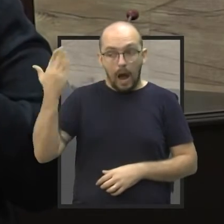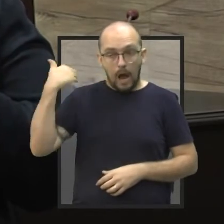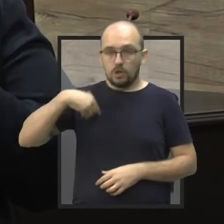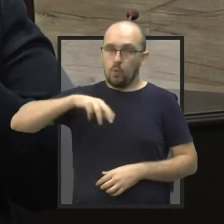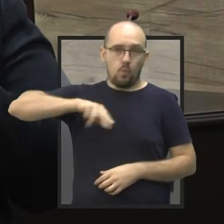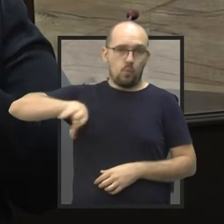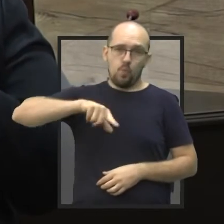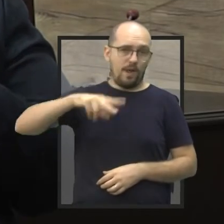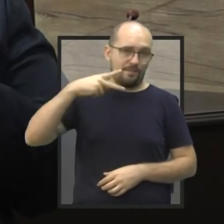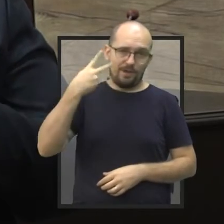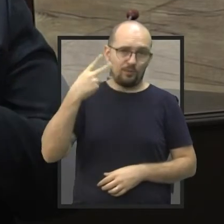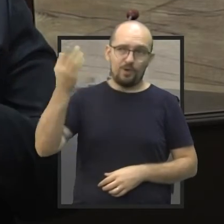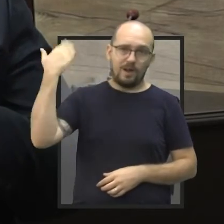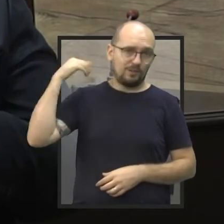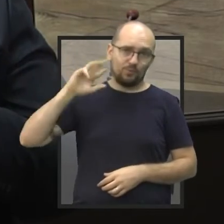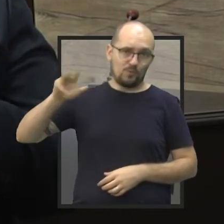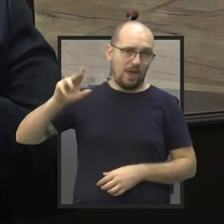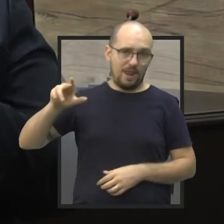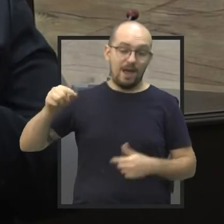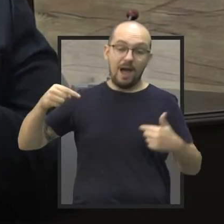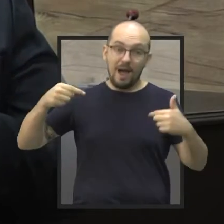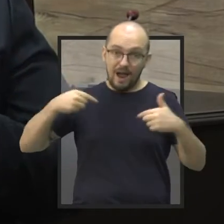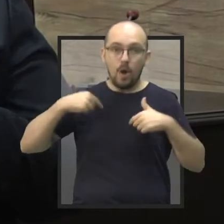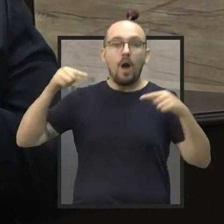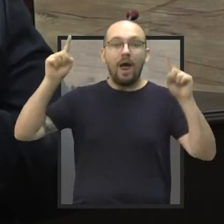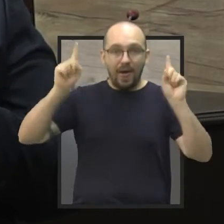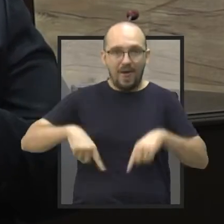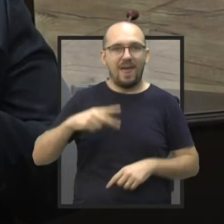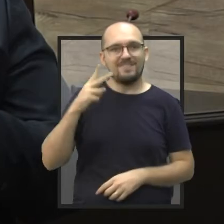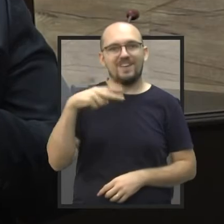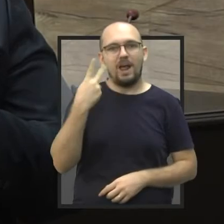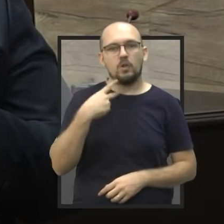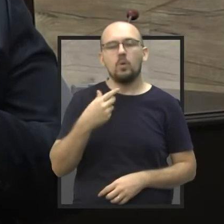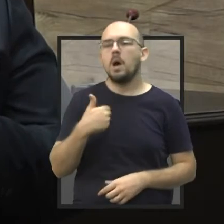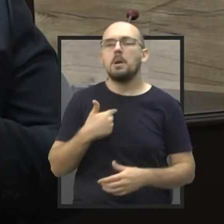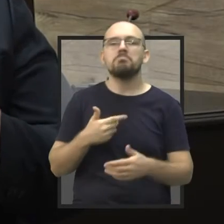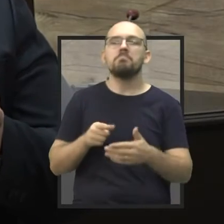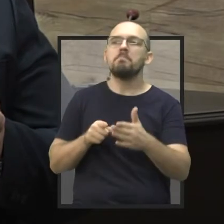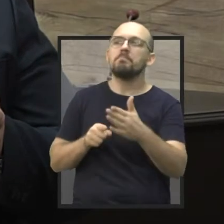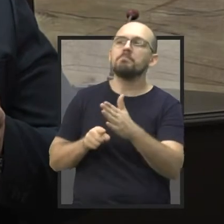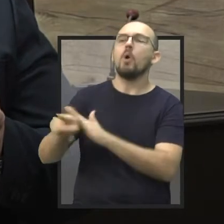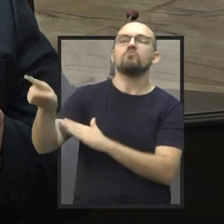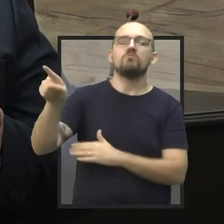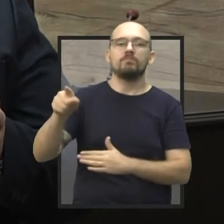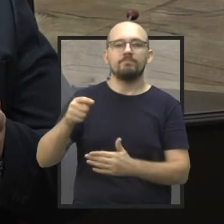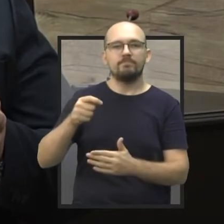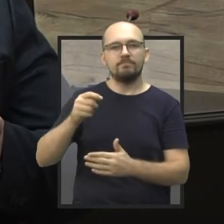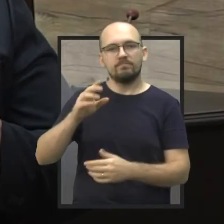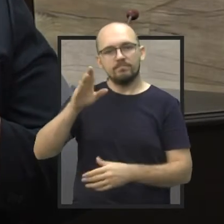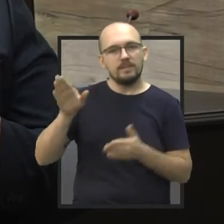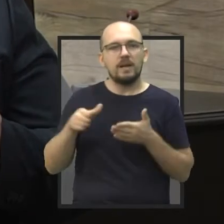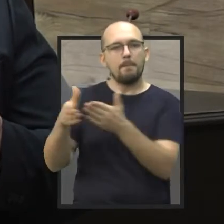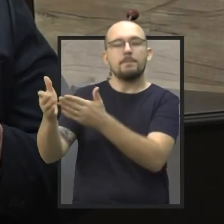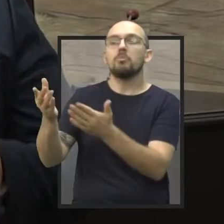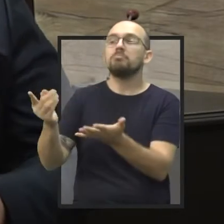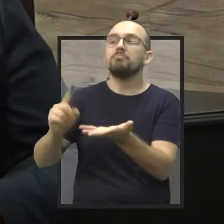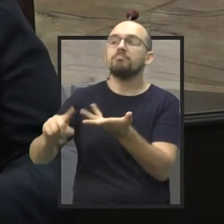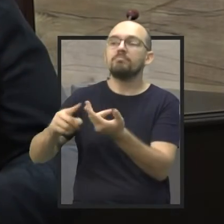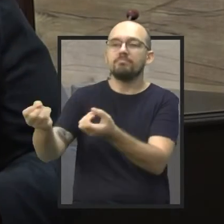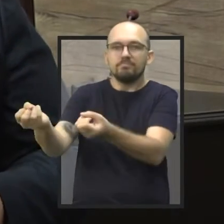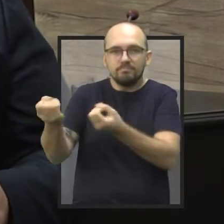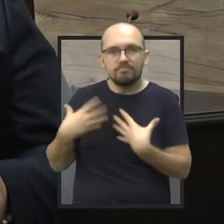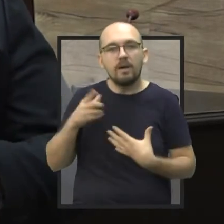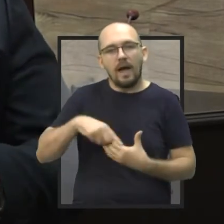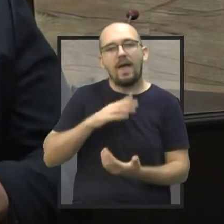era vereador. E agora, citando o vereador, a gente consegue ter um caminho mais prático de você buscar informação através dos